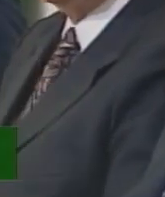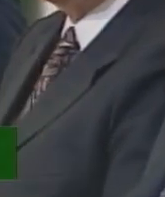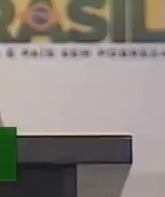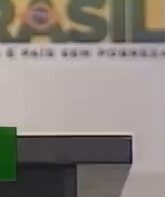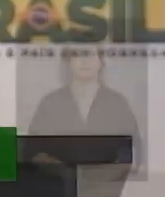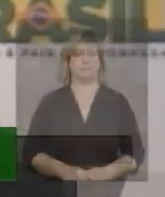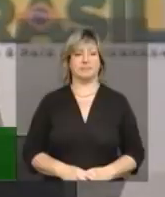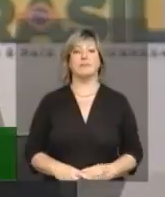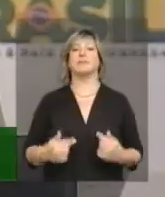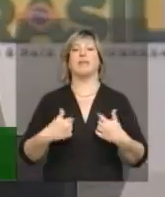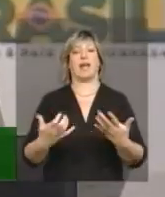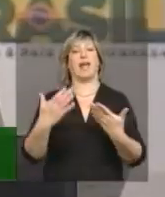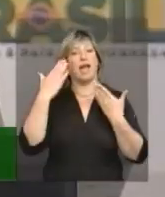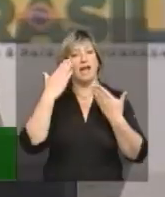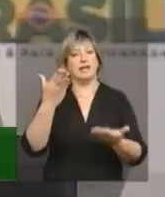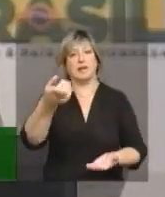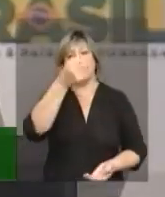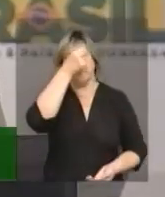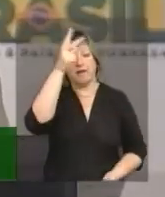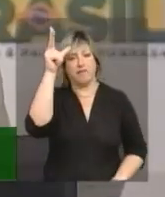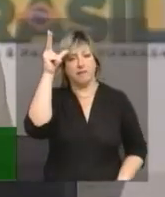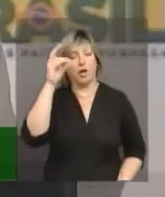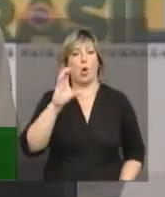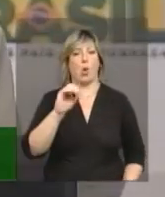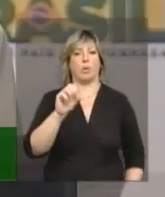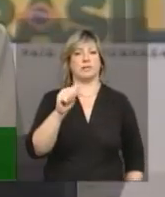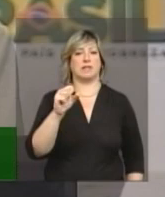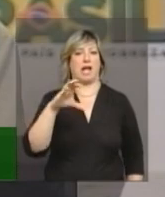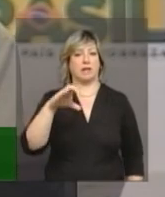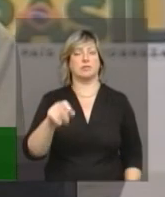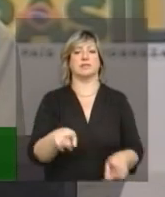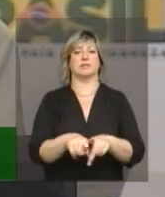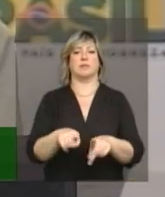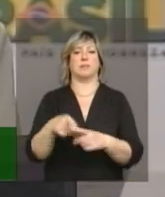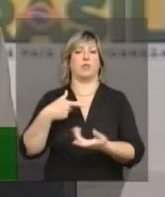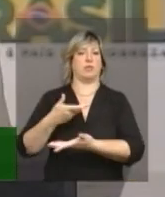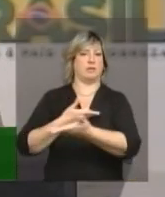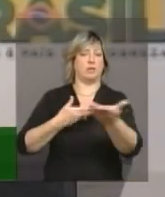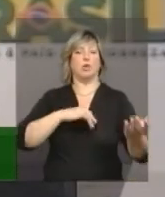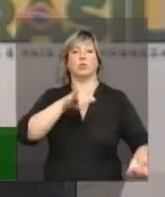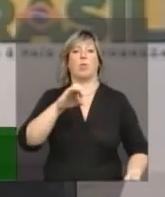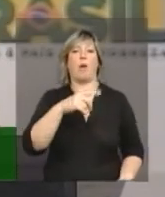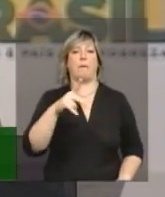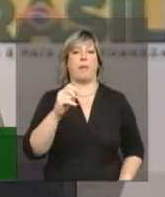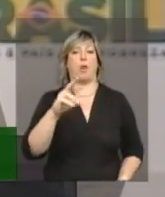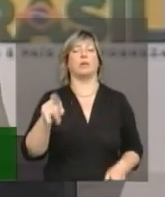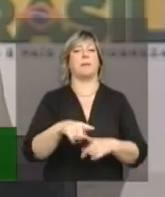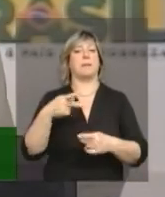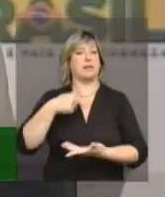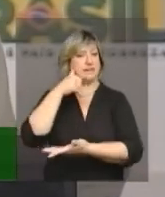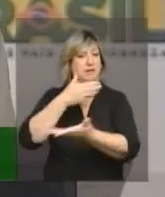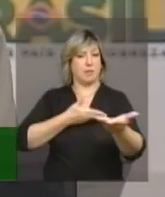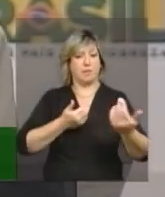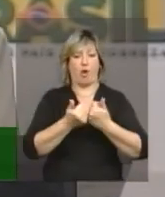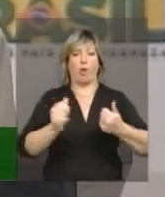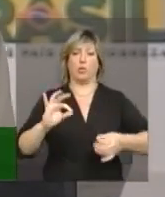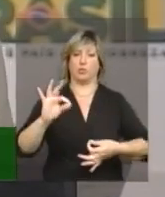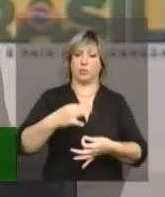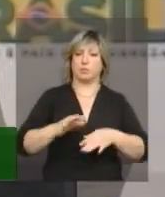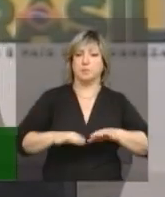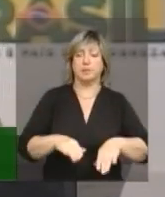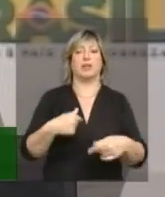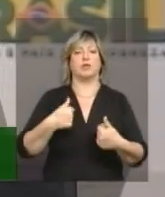Eu quero agradecer ao prefeito de Osasco e Mídia, ao deputado João Paulo, às minhas companheiras da cooperativa de costura, um abraço para elas, que eu estou aqui